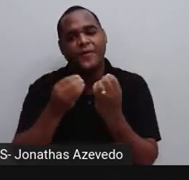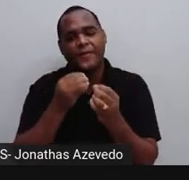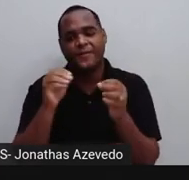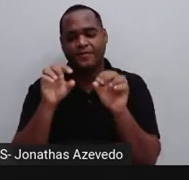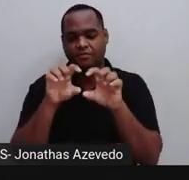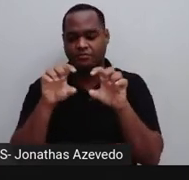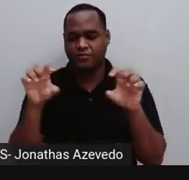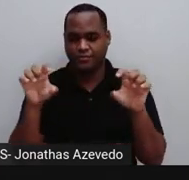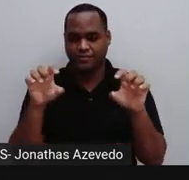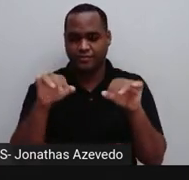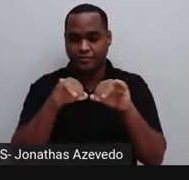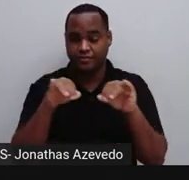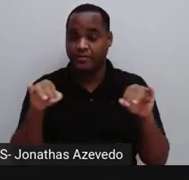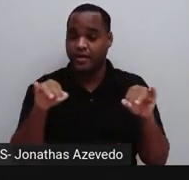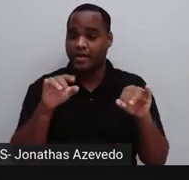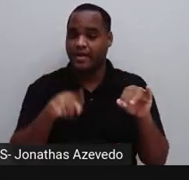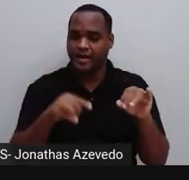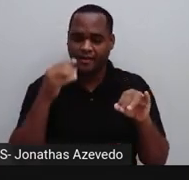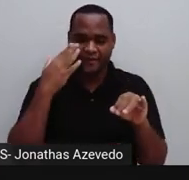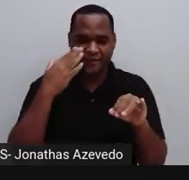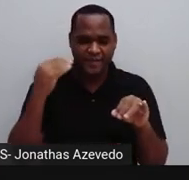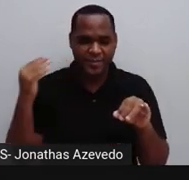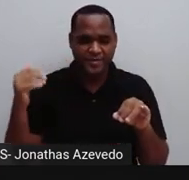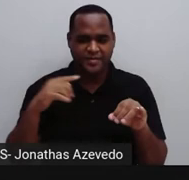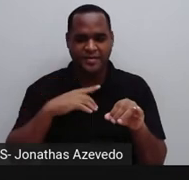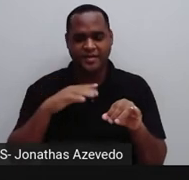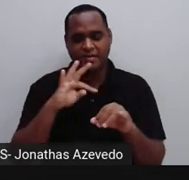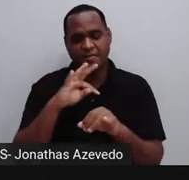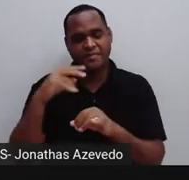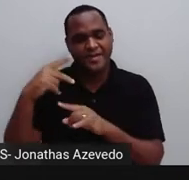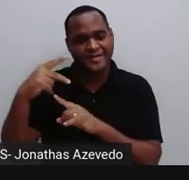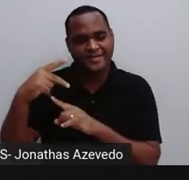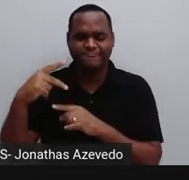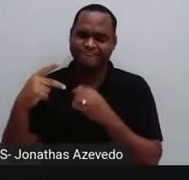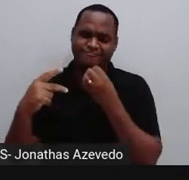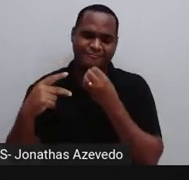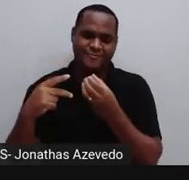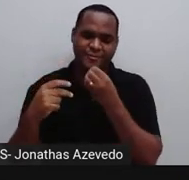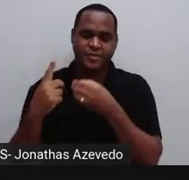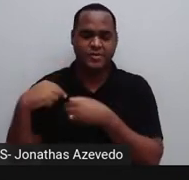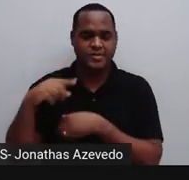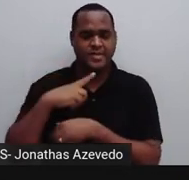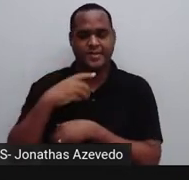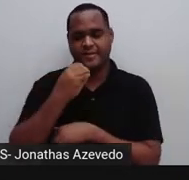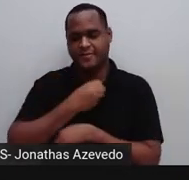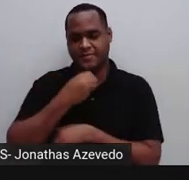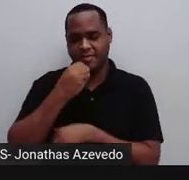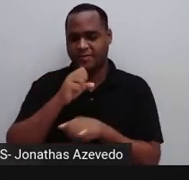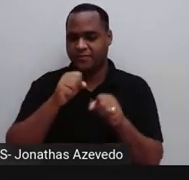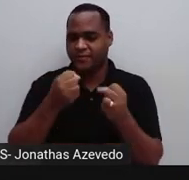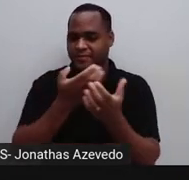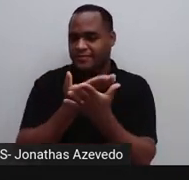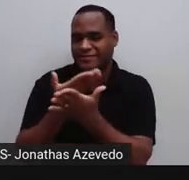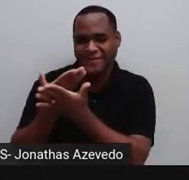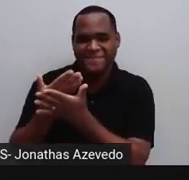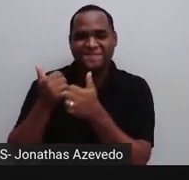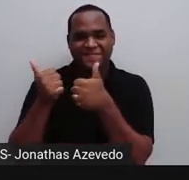do famosíssimo Teorema de Pitágoras, que a gente também teve a oportunidade de estudar por aqui.